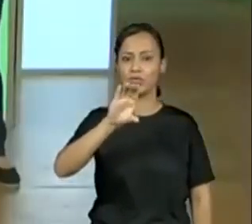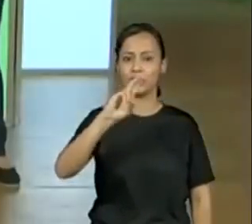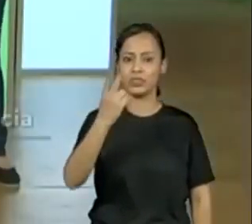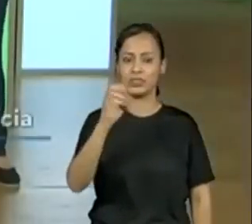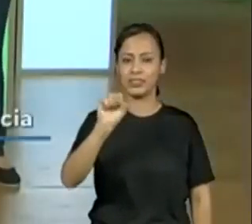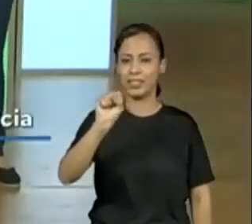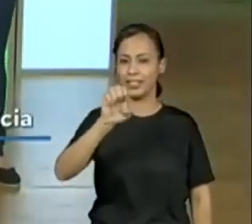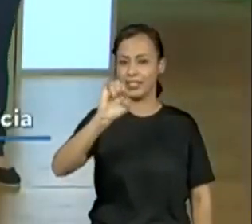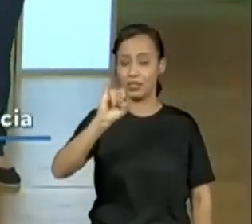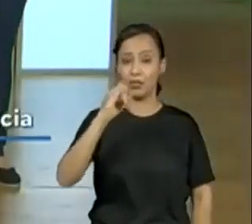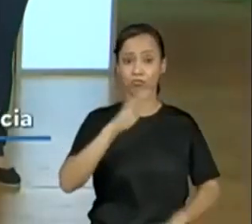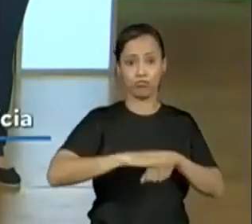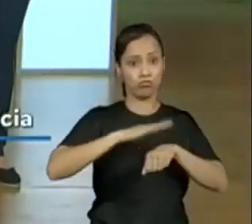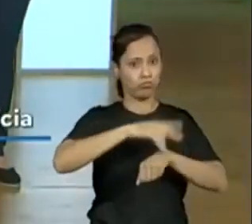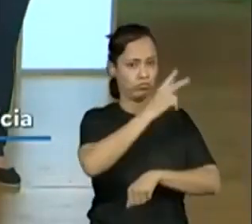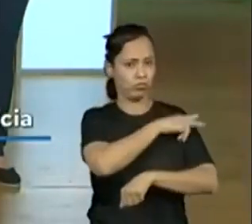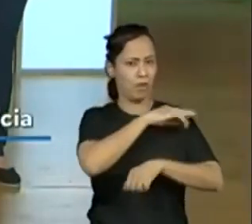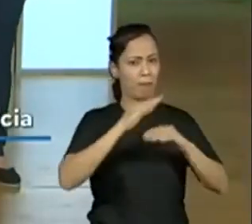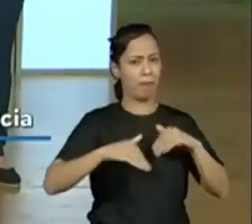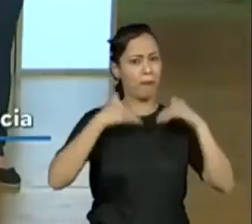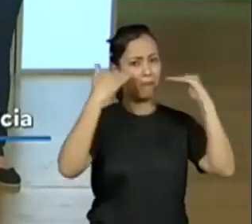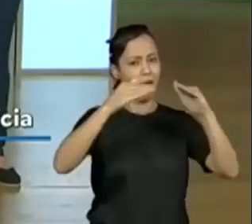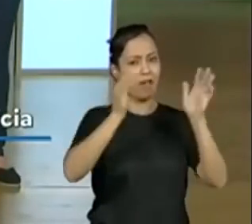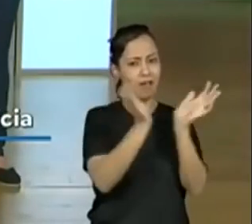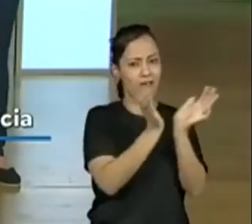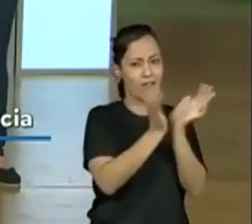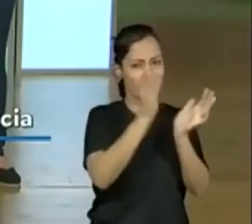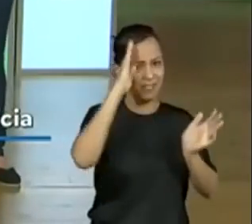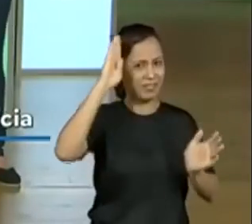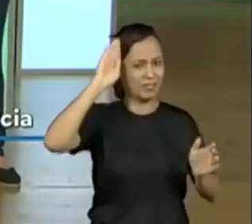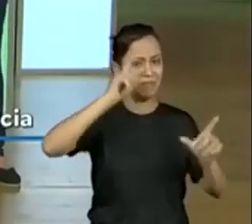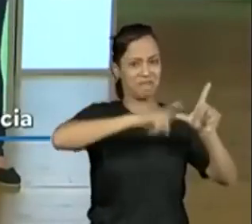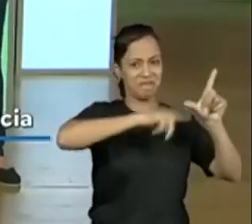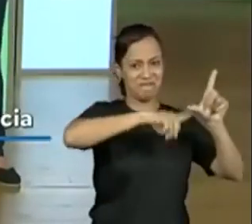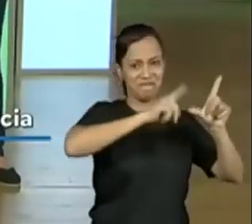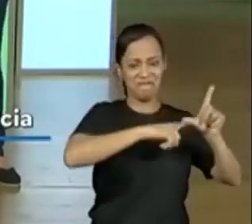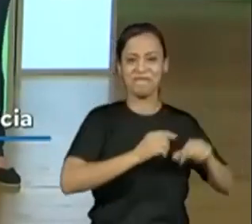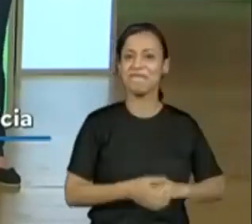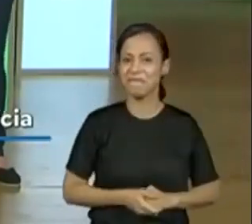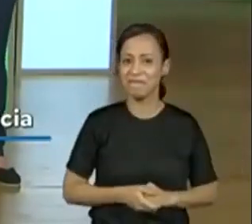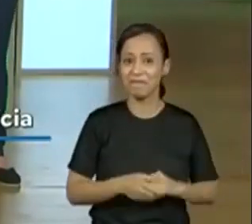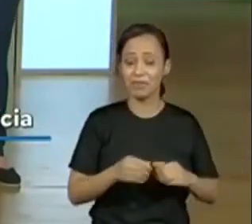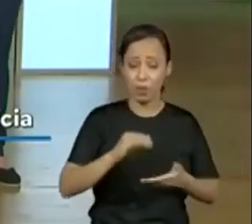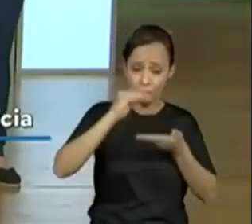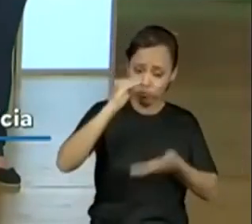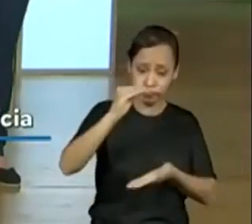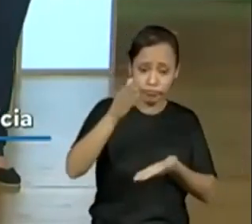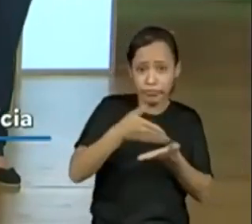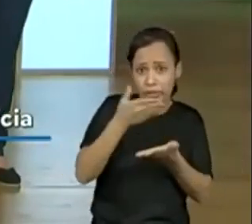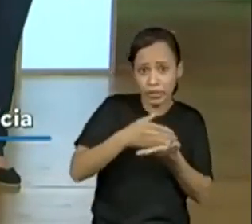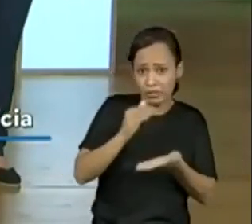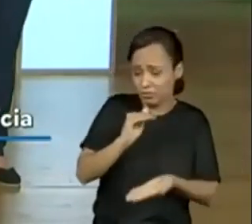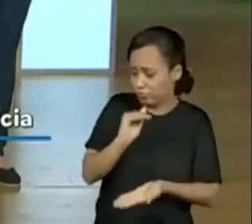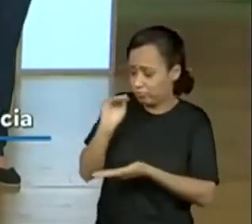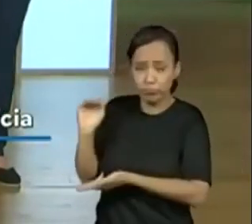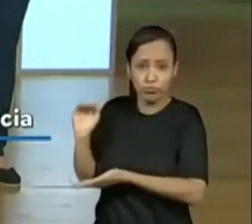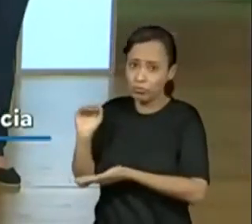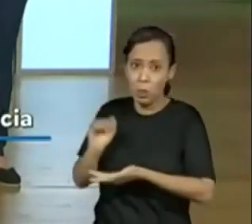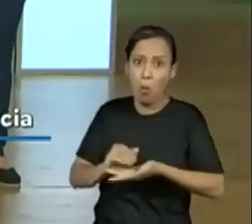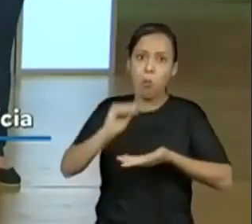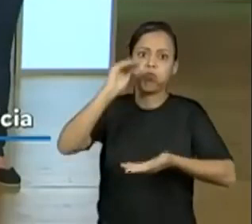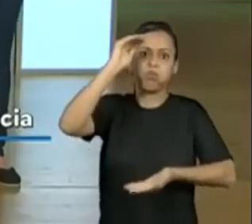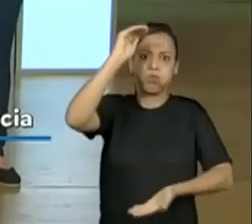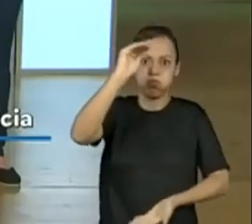ele vai ganhar livros, diversos livros da Academia Brasileira de Letras, mas ainda não foi definido a